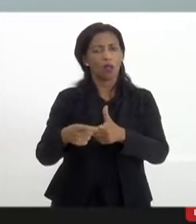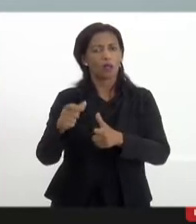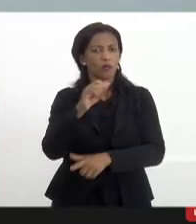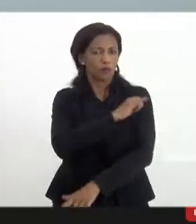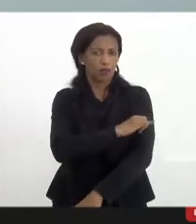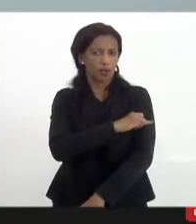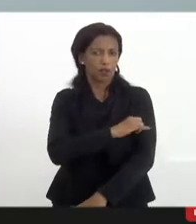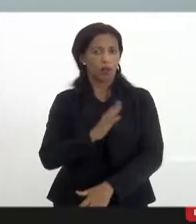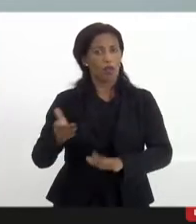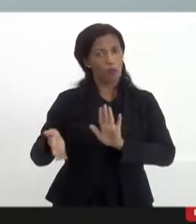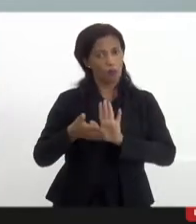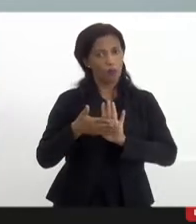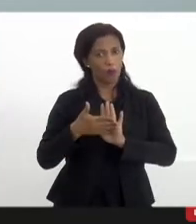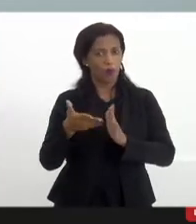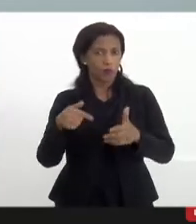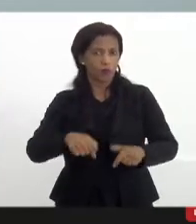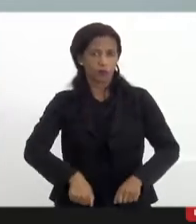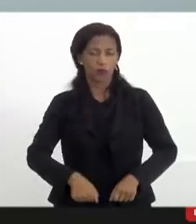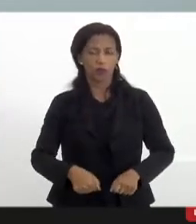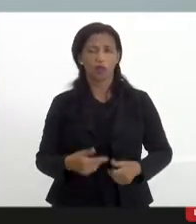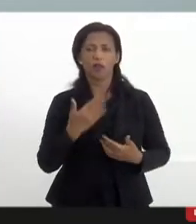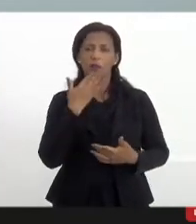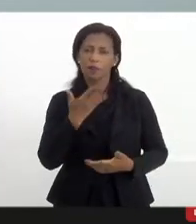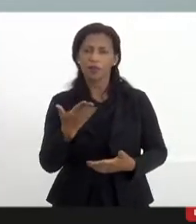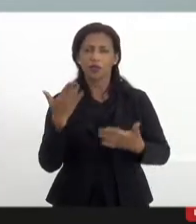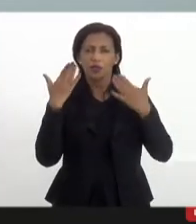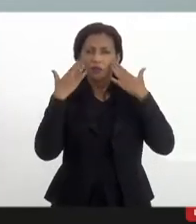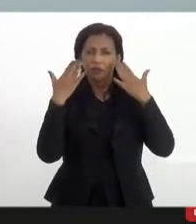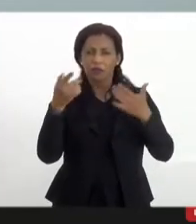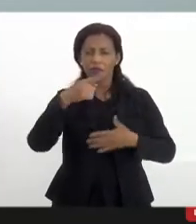pública. Então, eu queria pedir que as manifestações